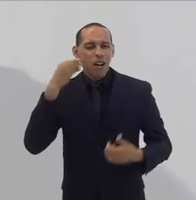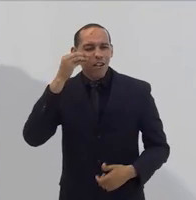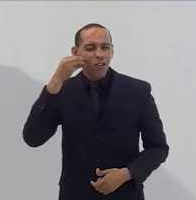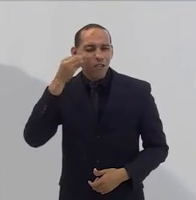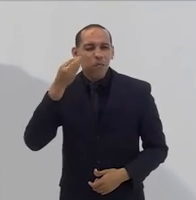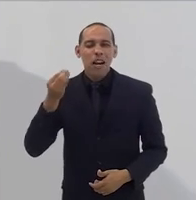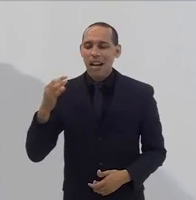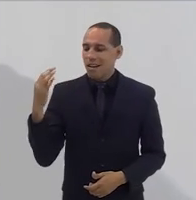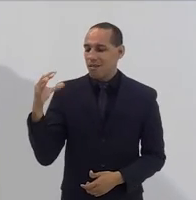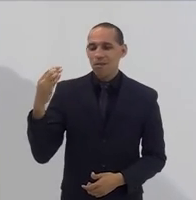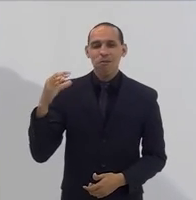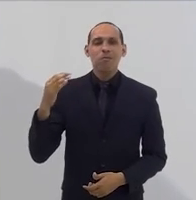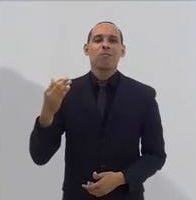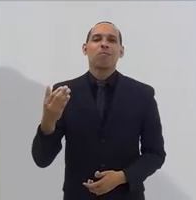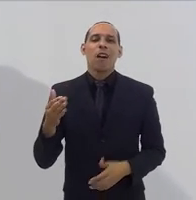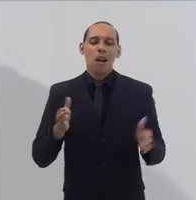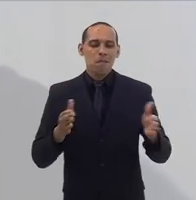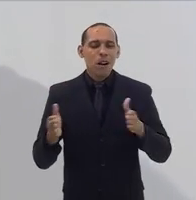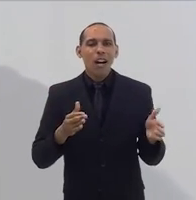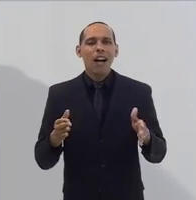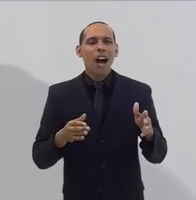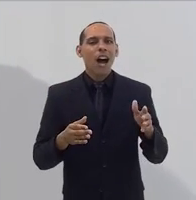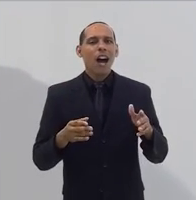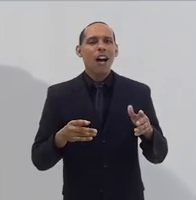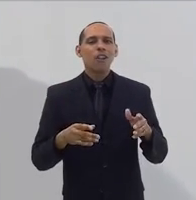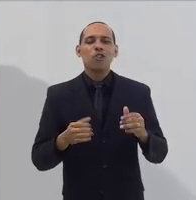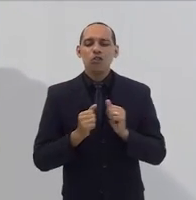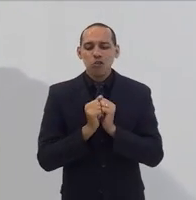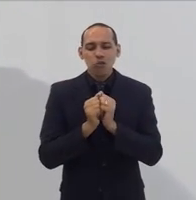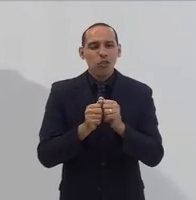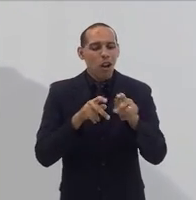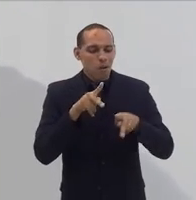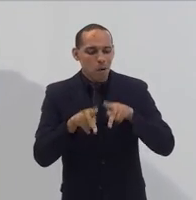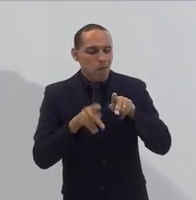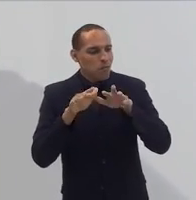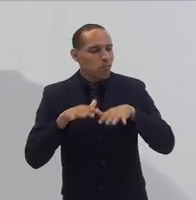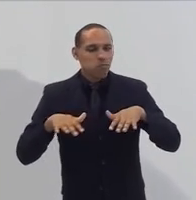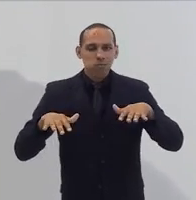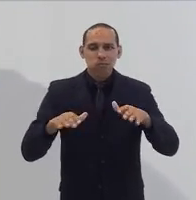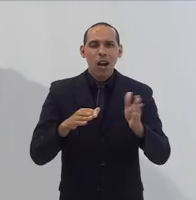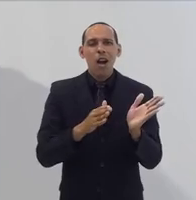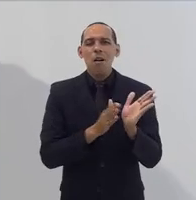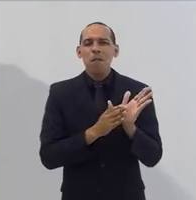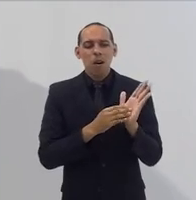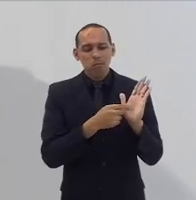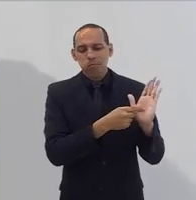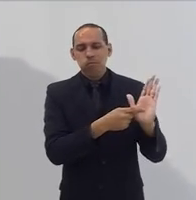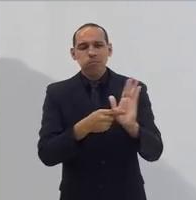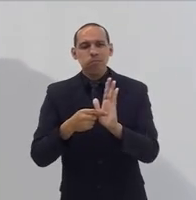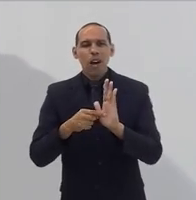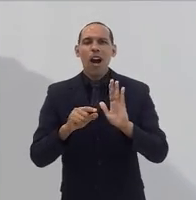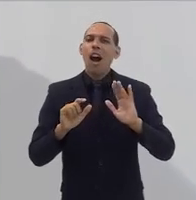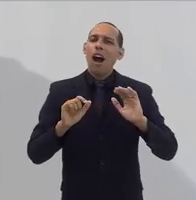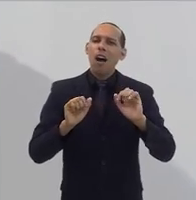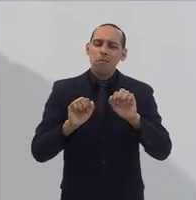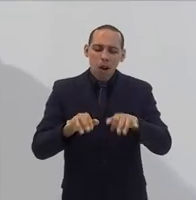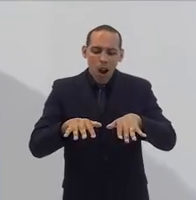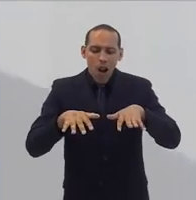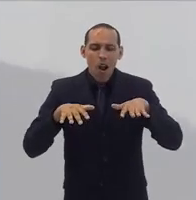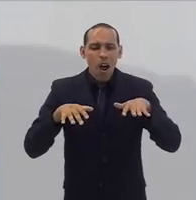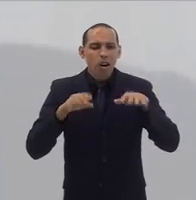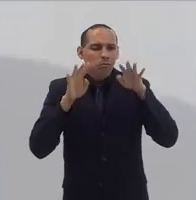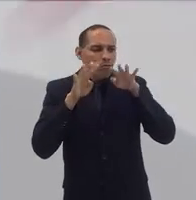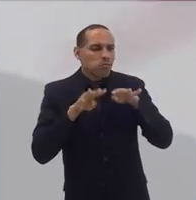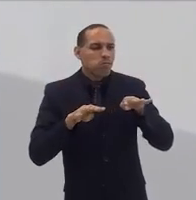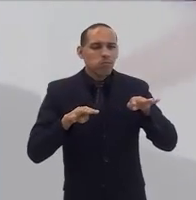foi um mandato coletivo, popular, com prestação de contas permanente, com assembleias periódicas